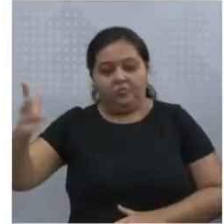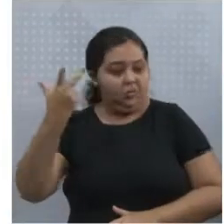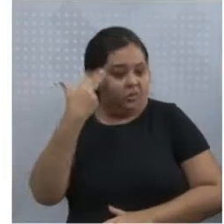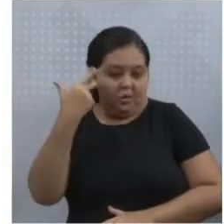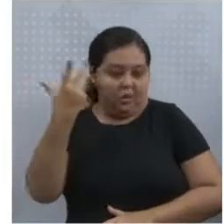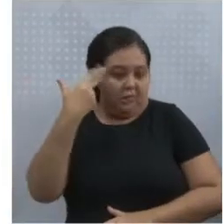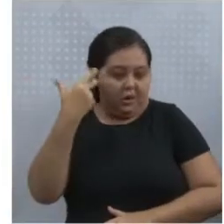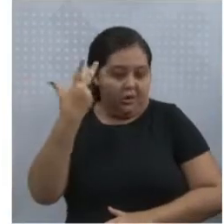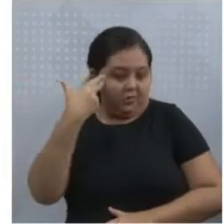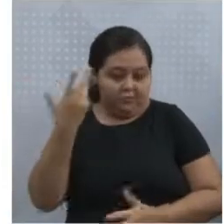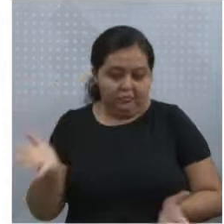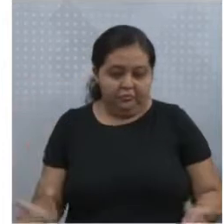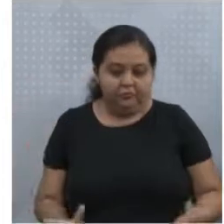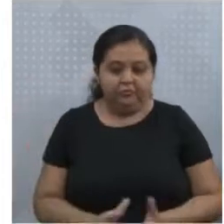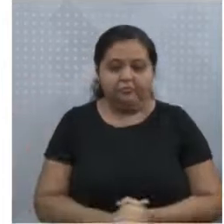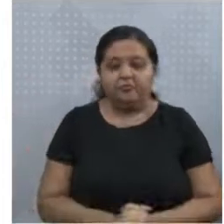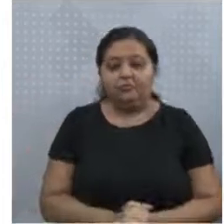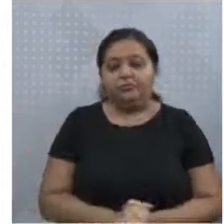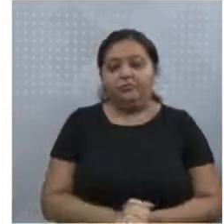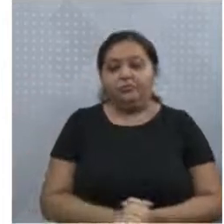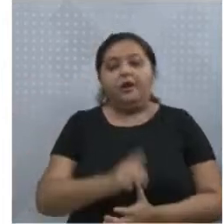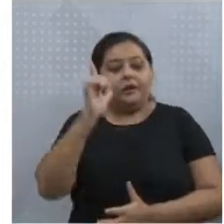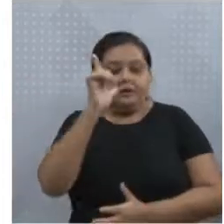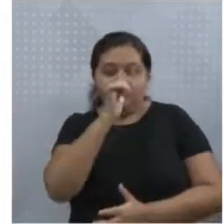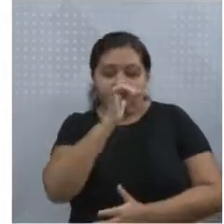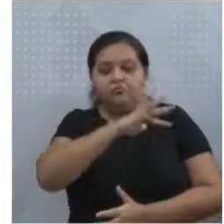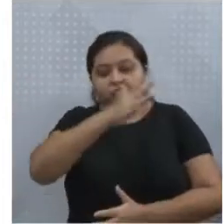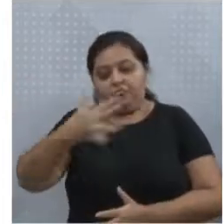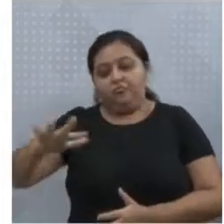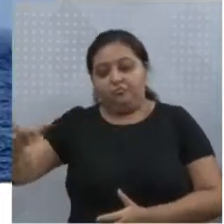lagos e a biomassa, e os oceanos.